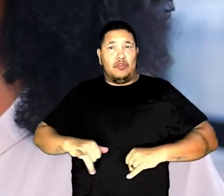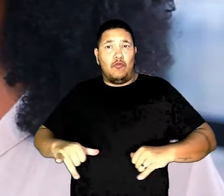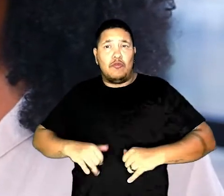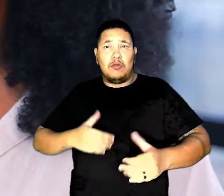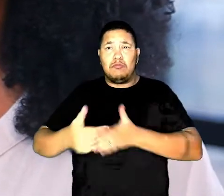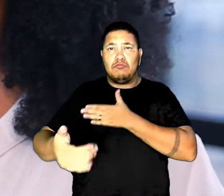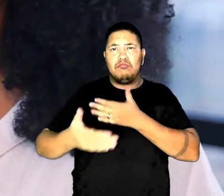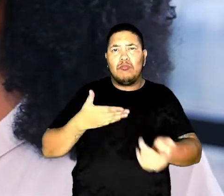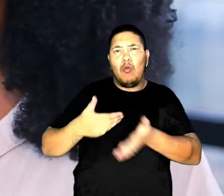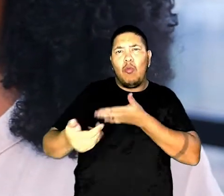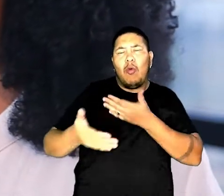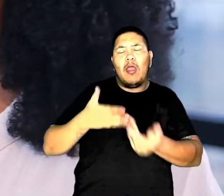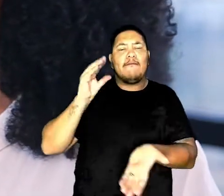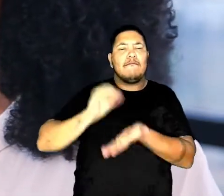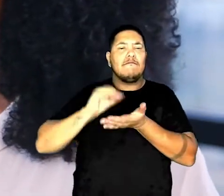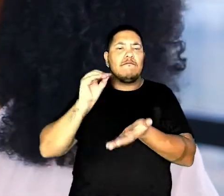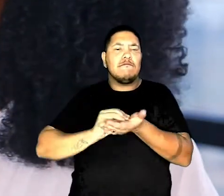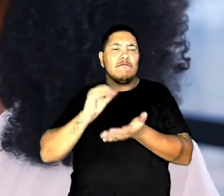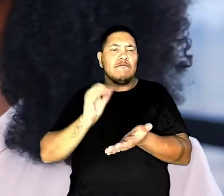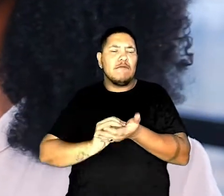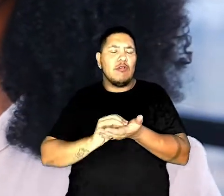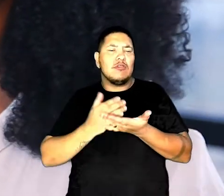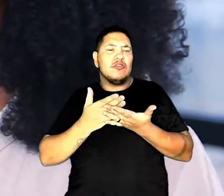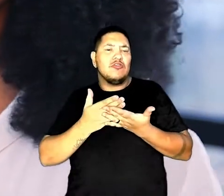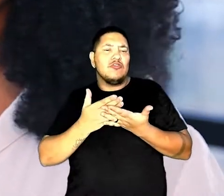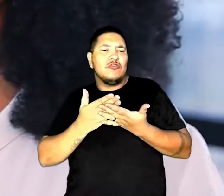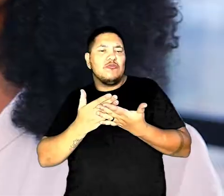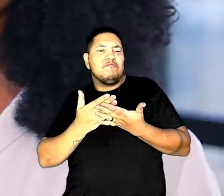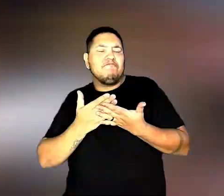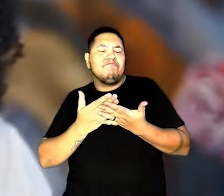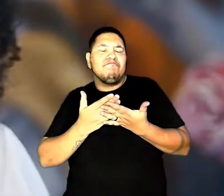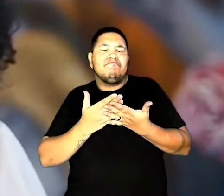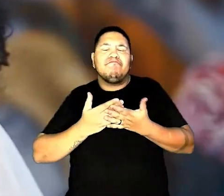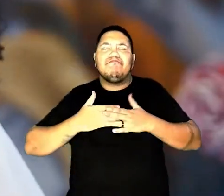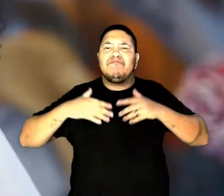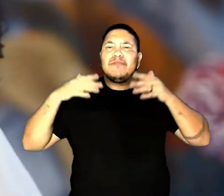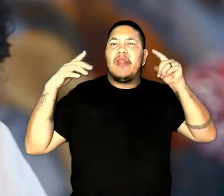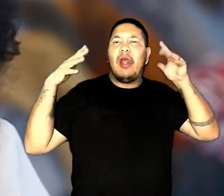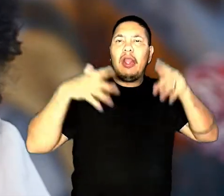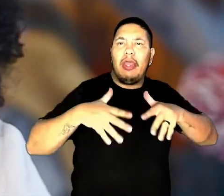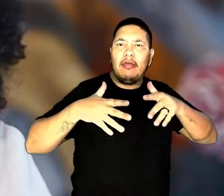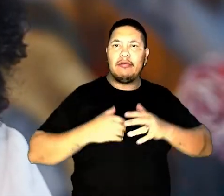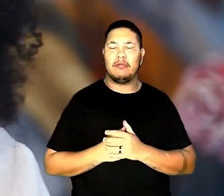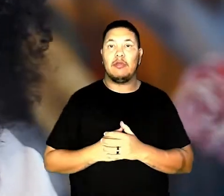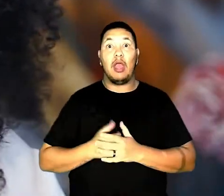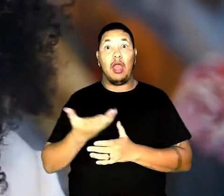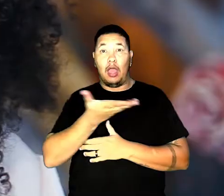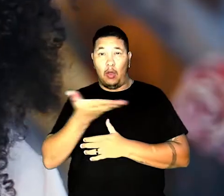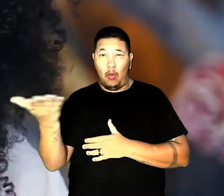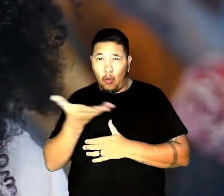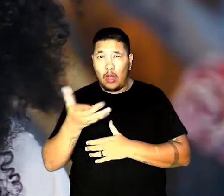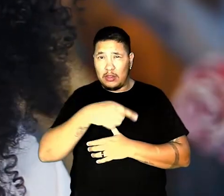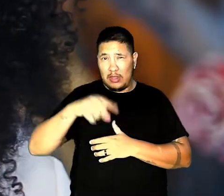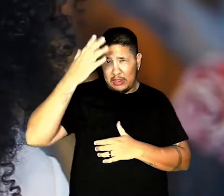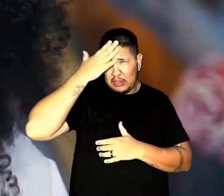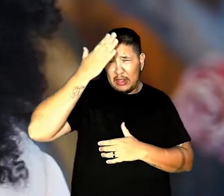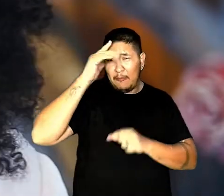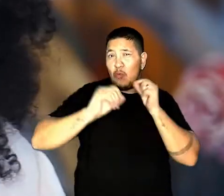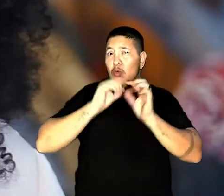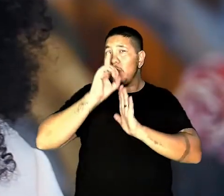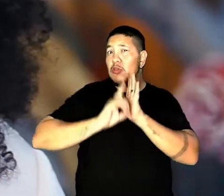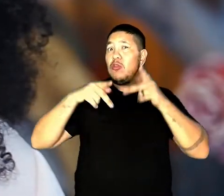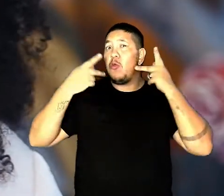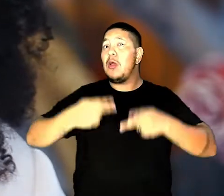tratamento cruel, desumano ou degradante. Agora que você já sabe o que são os direitos humanos,